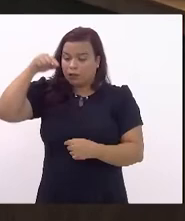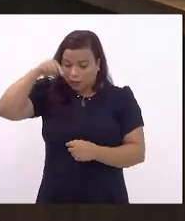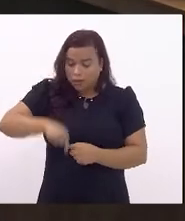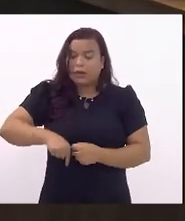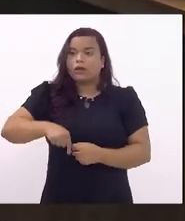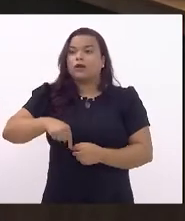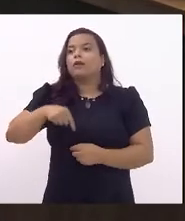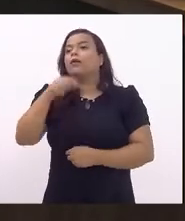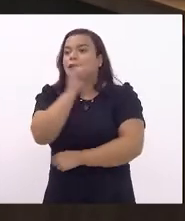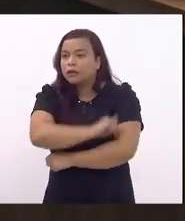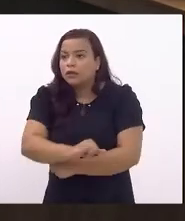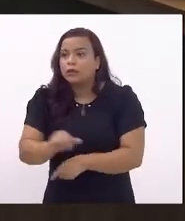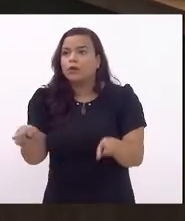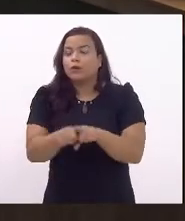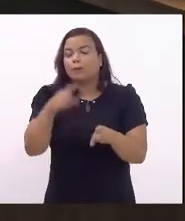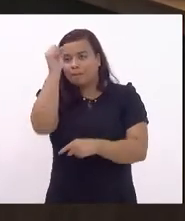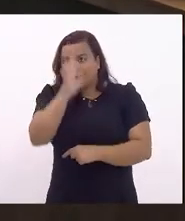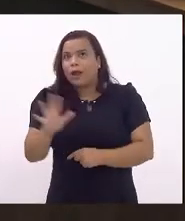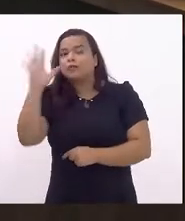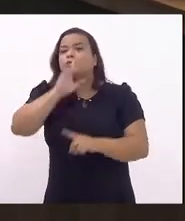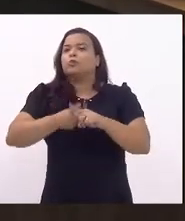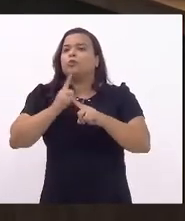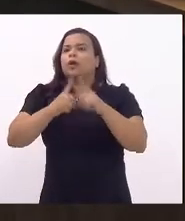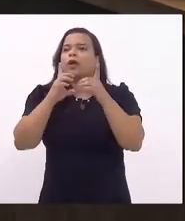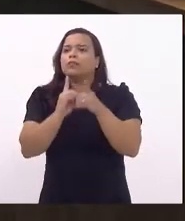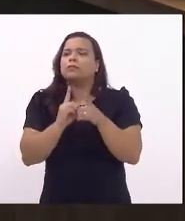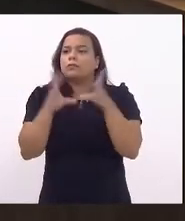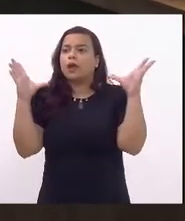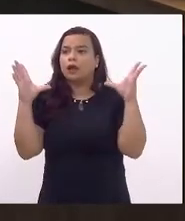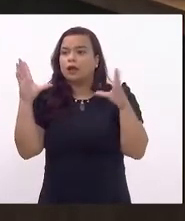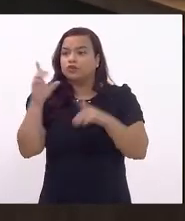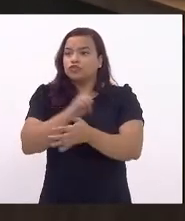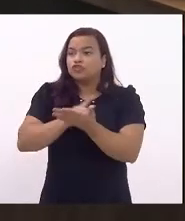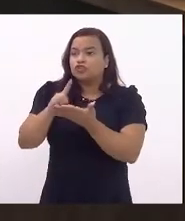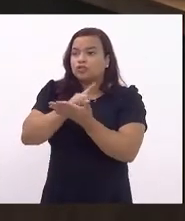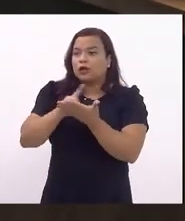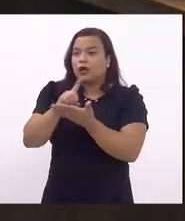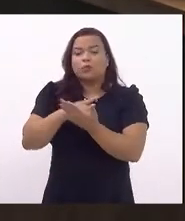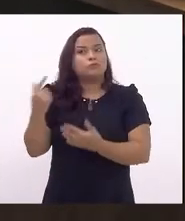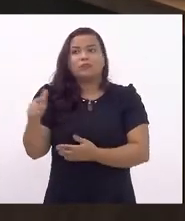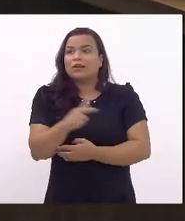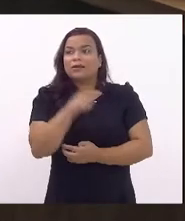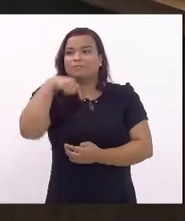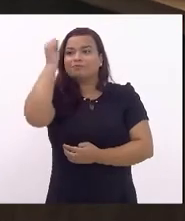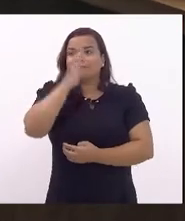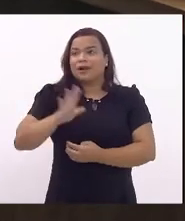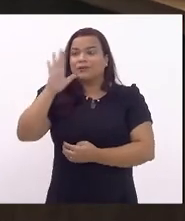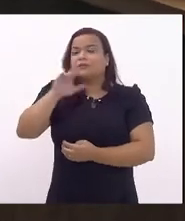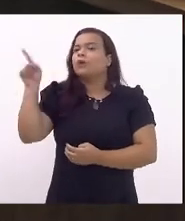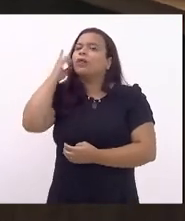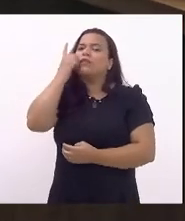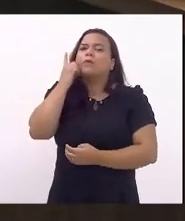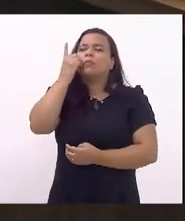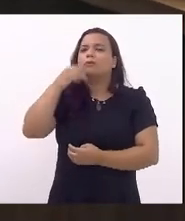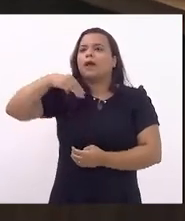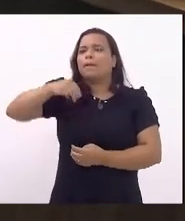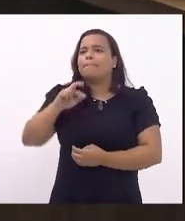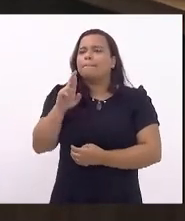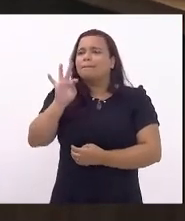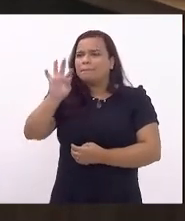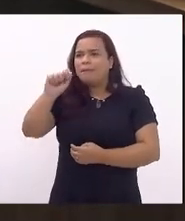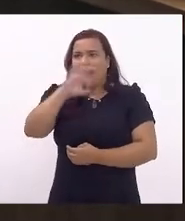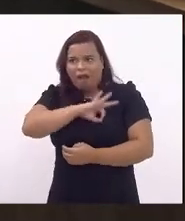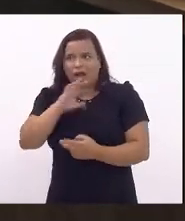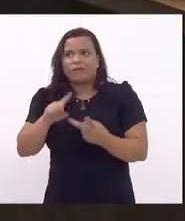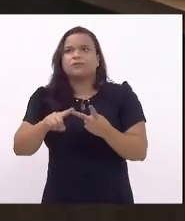democracia digital no Brasil. É impressionante, deputada Marta Rocha, uma das autoras, junto com o deputado Luiz Paulo,